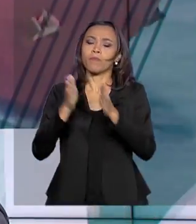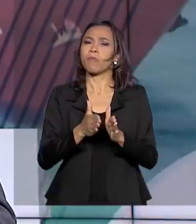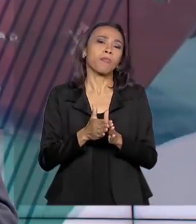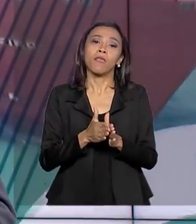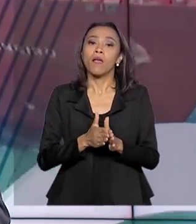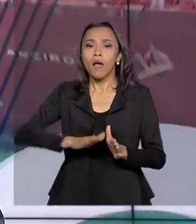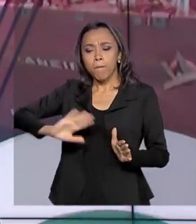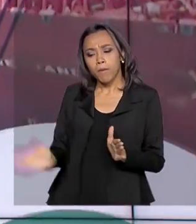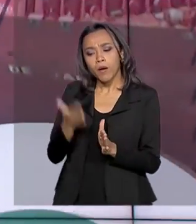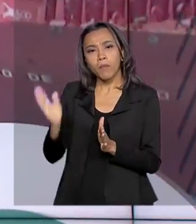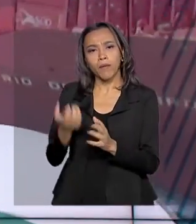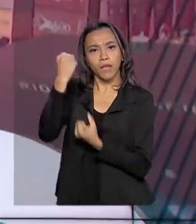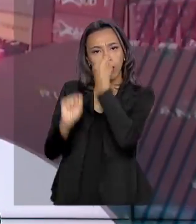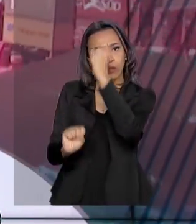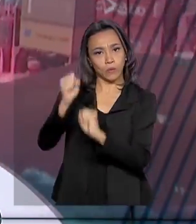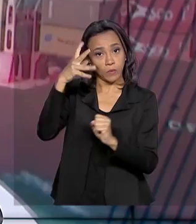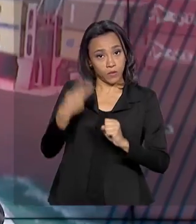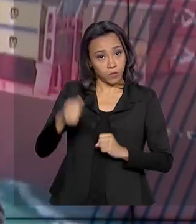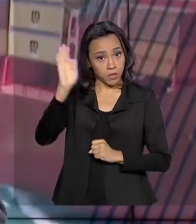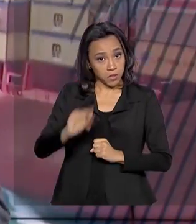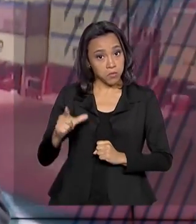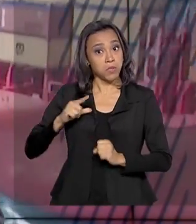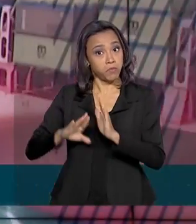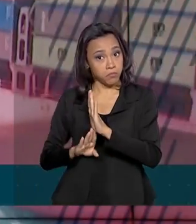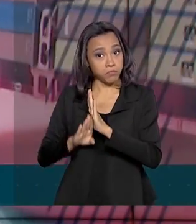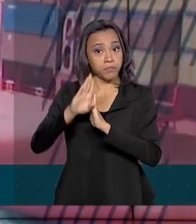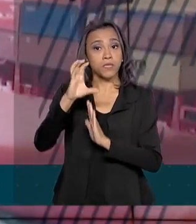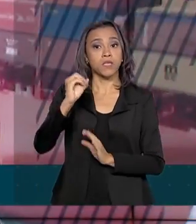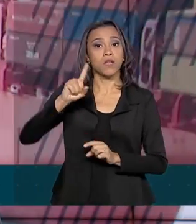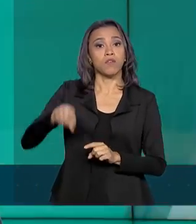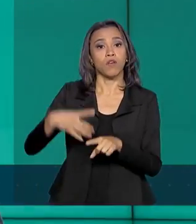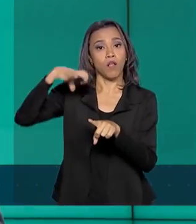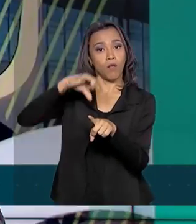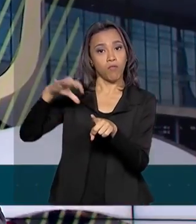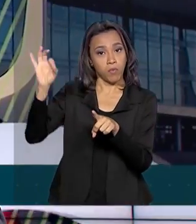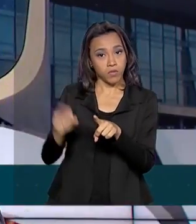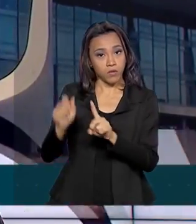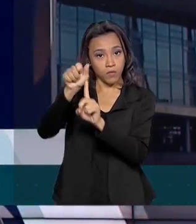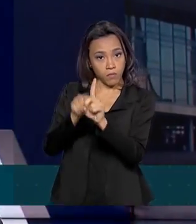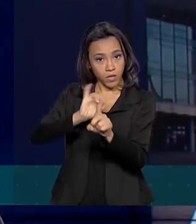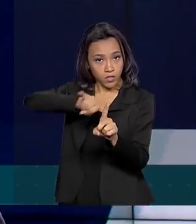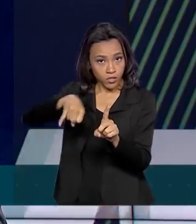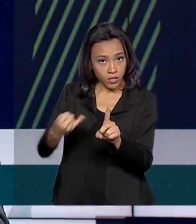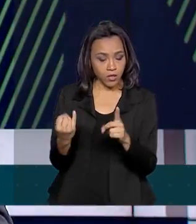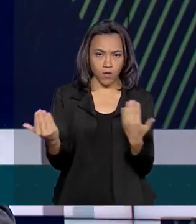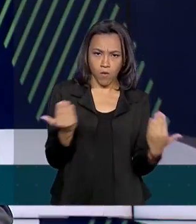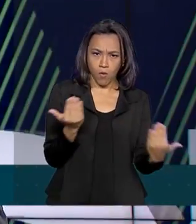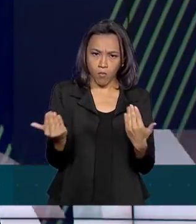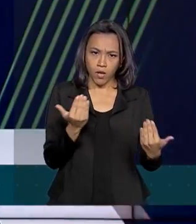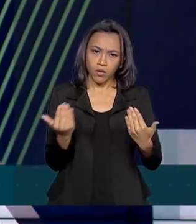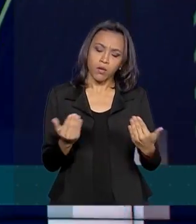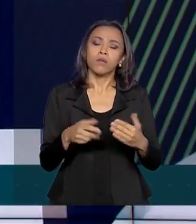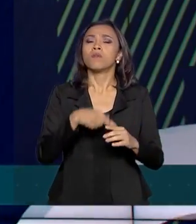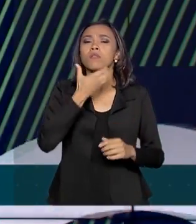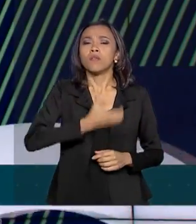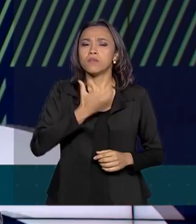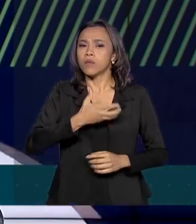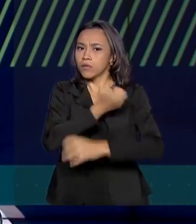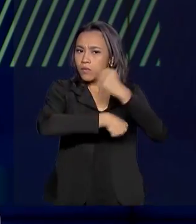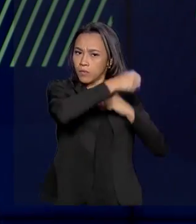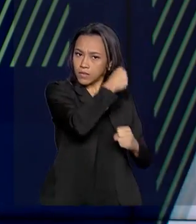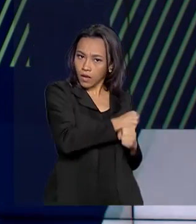produção da indústria nacional teve alta de 0,9% em janeiro, na comparação com dezembro do ano passado.